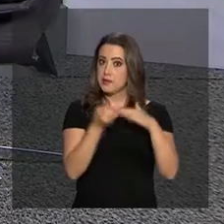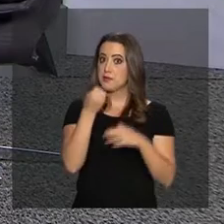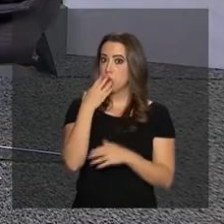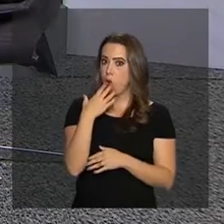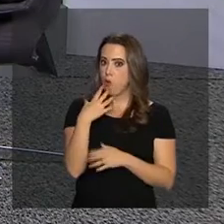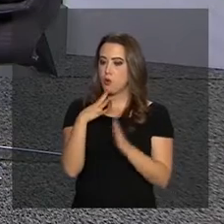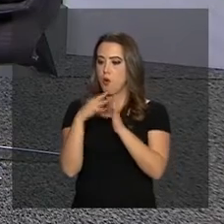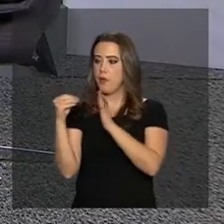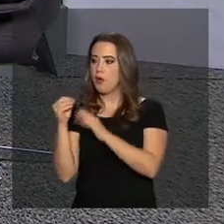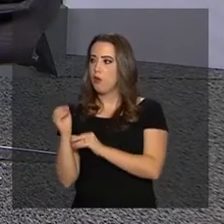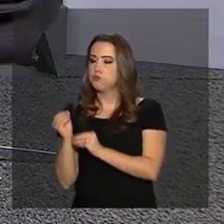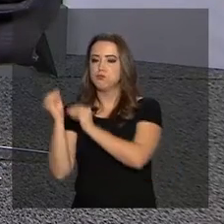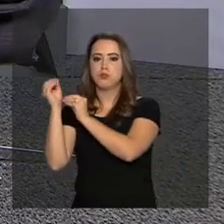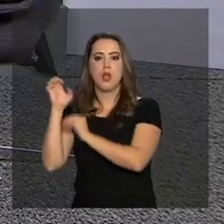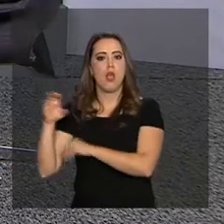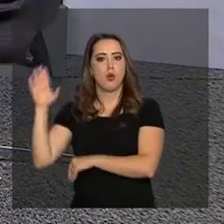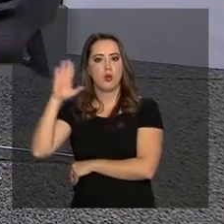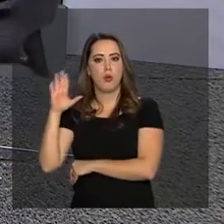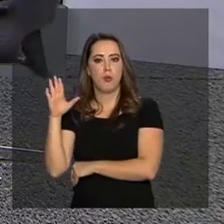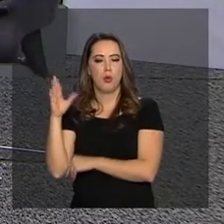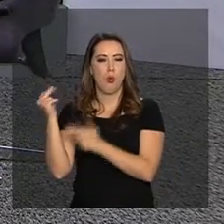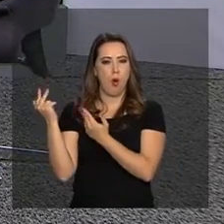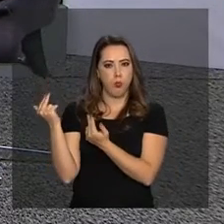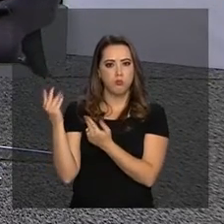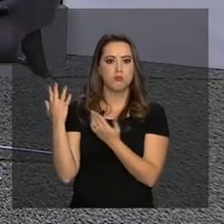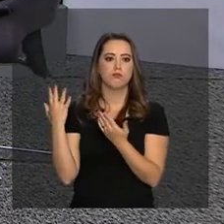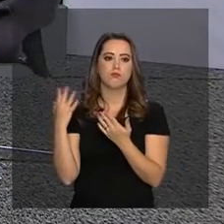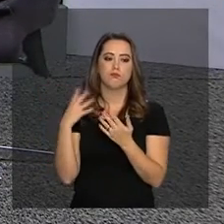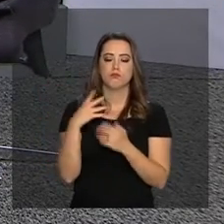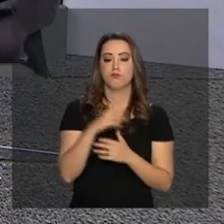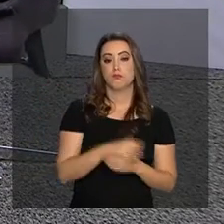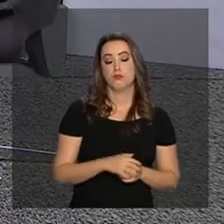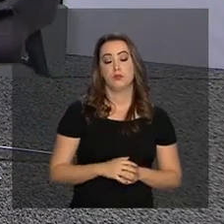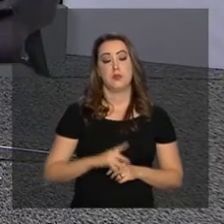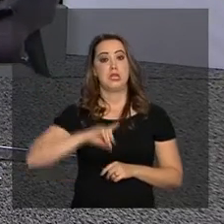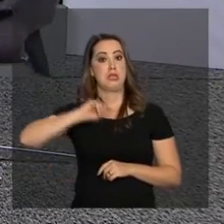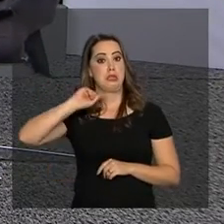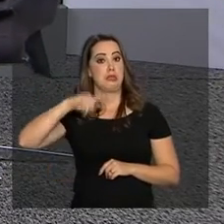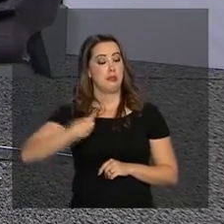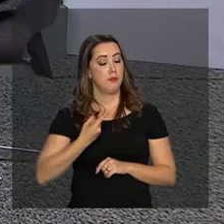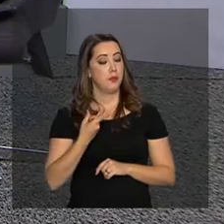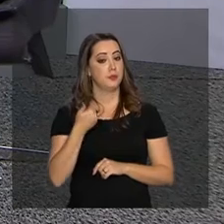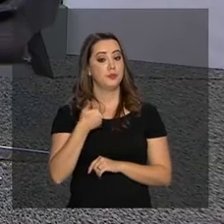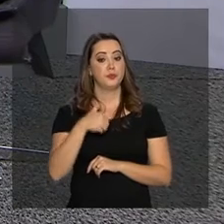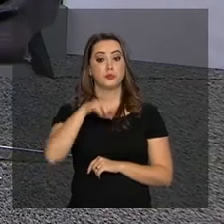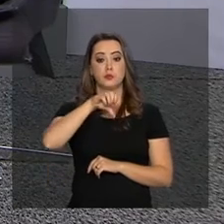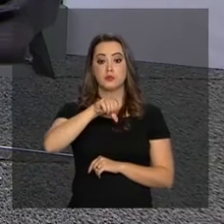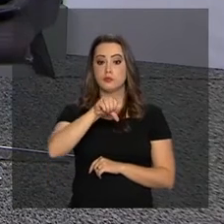europeias. E, em 1987,